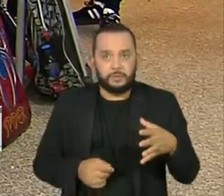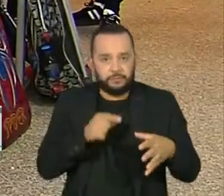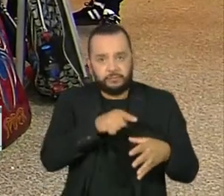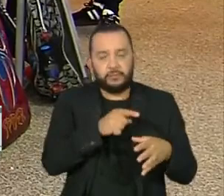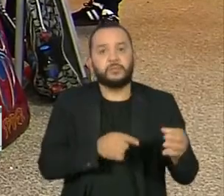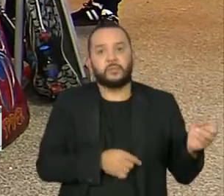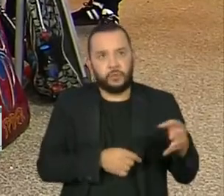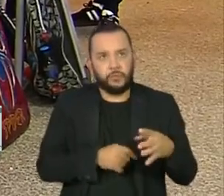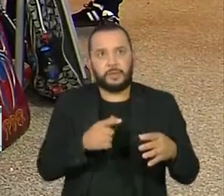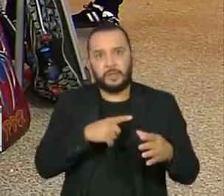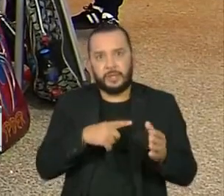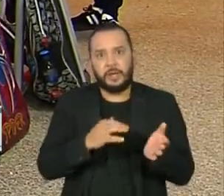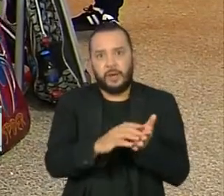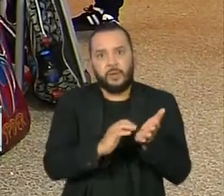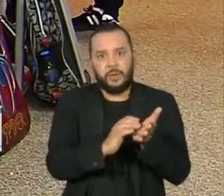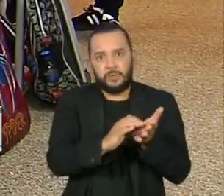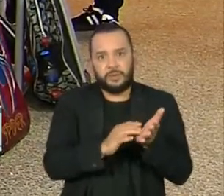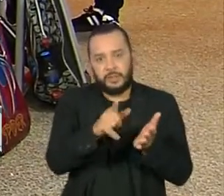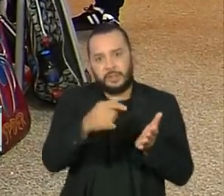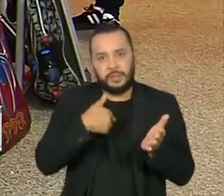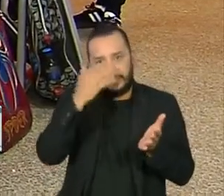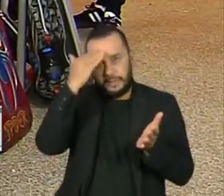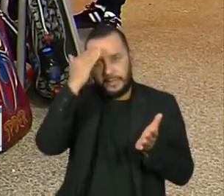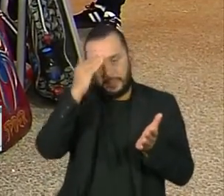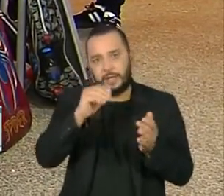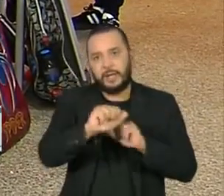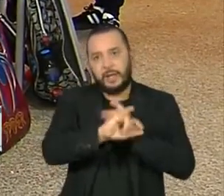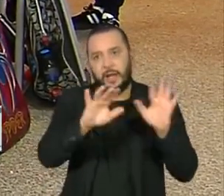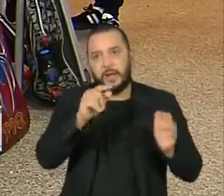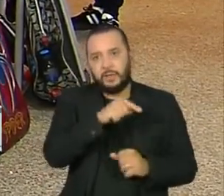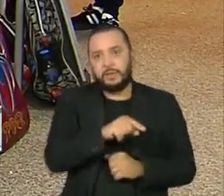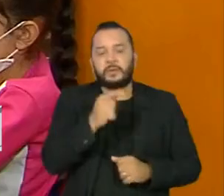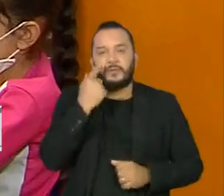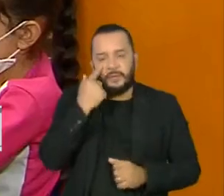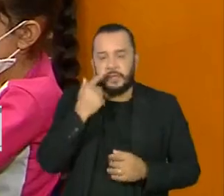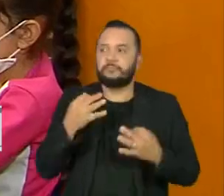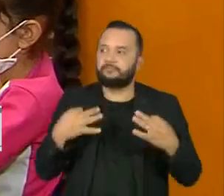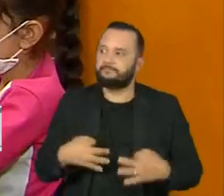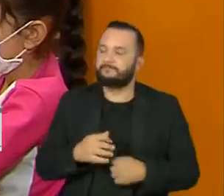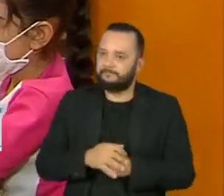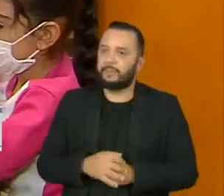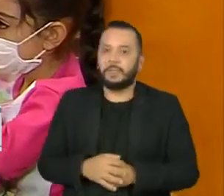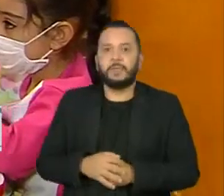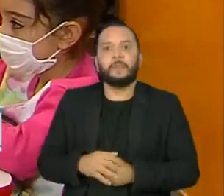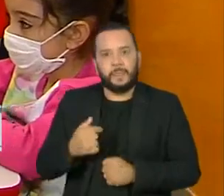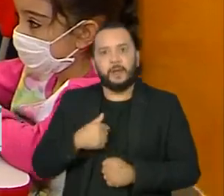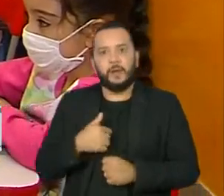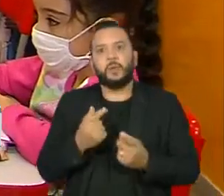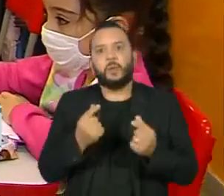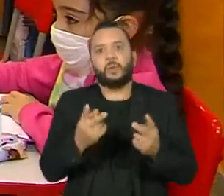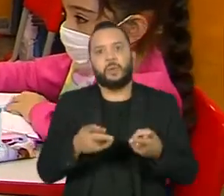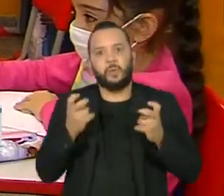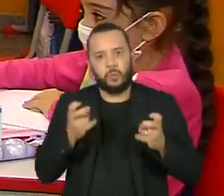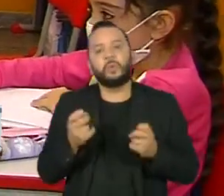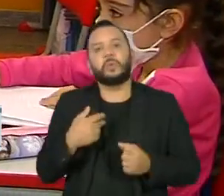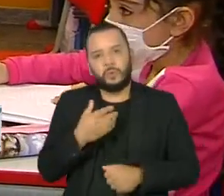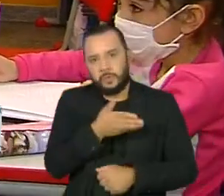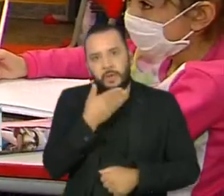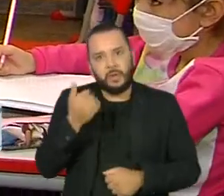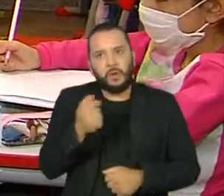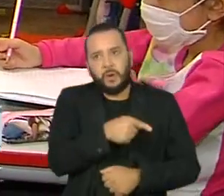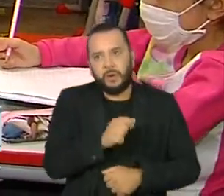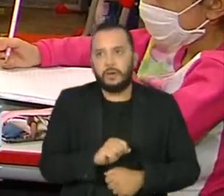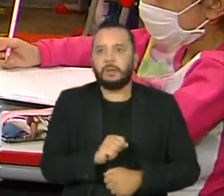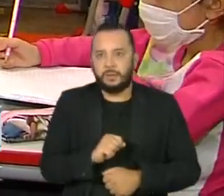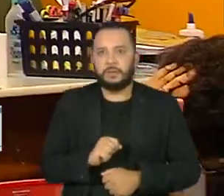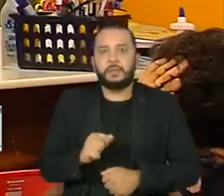uma calculadora para que ele possa fazer isso de forma mais simples, ele olha e fala, puxa, eu tenho ganho financeiro de ir para essa nova carreira. Então,